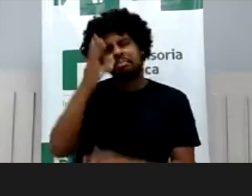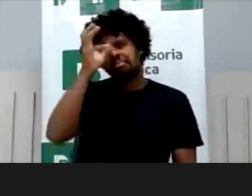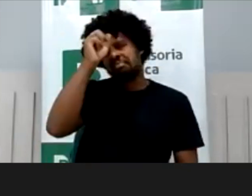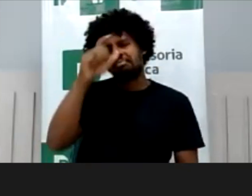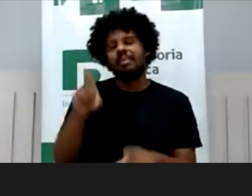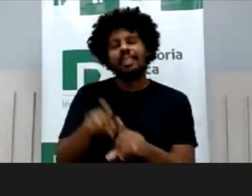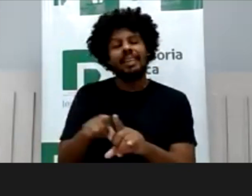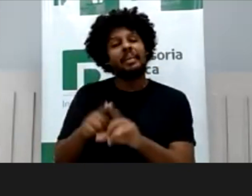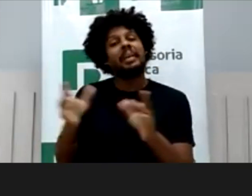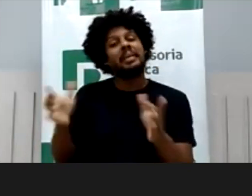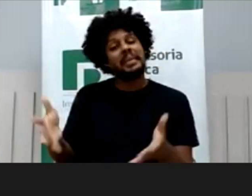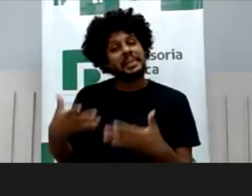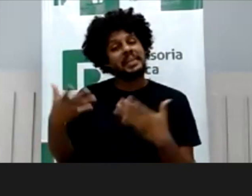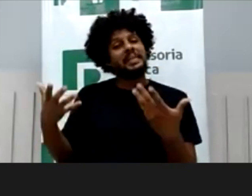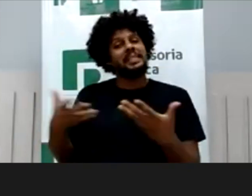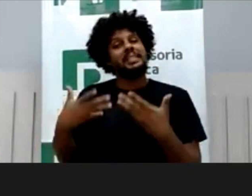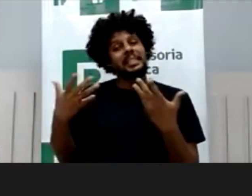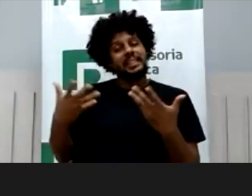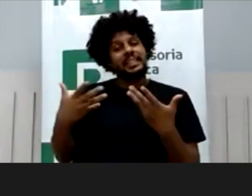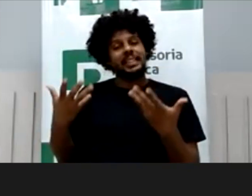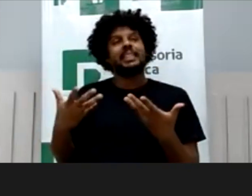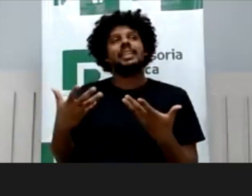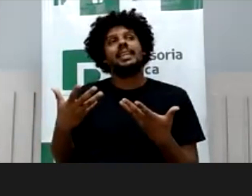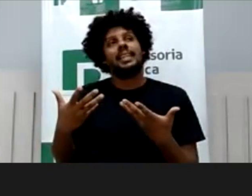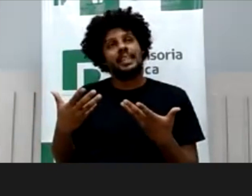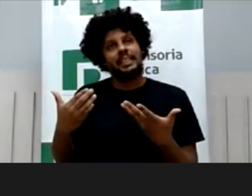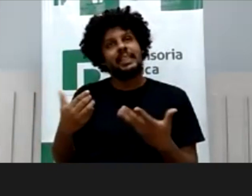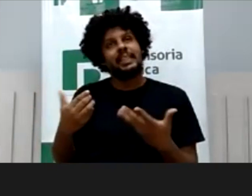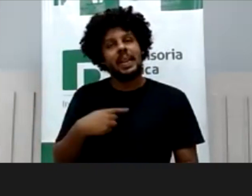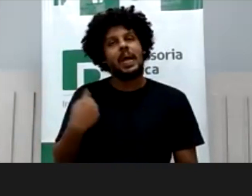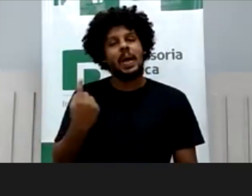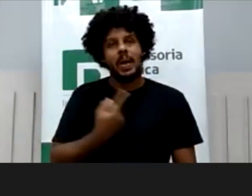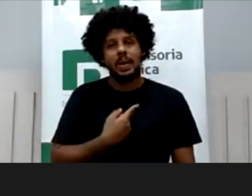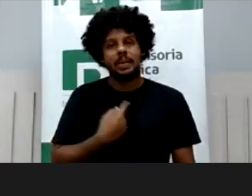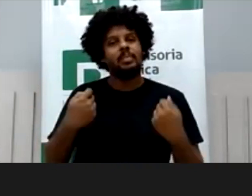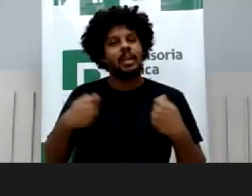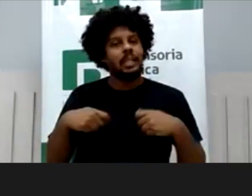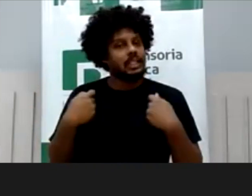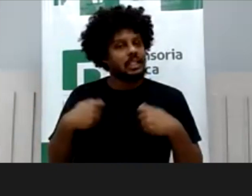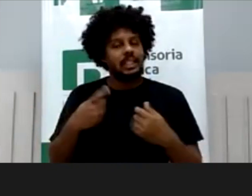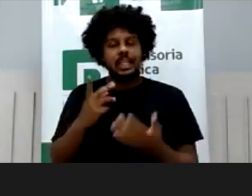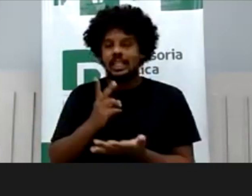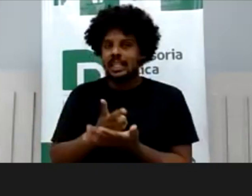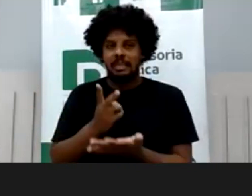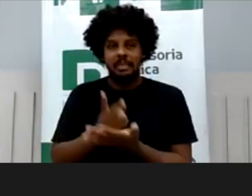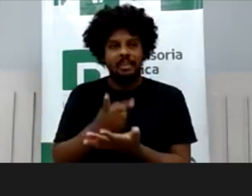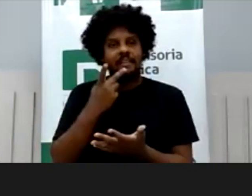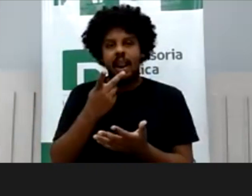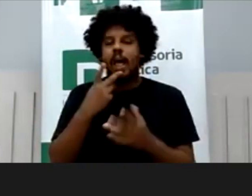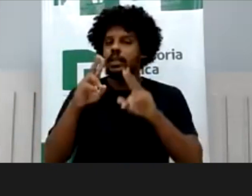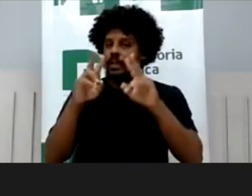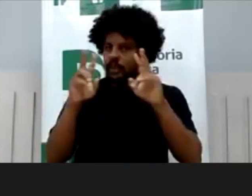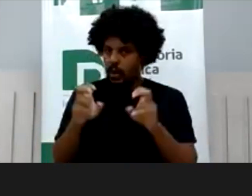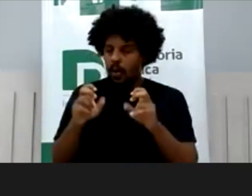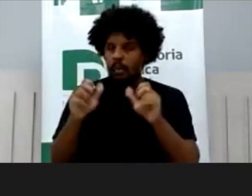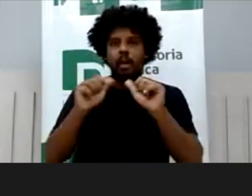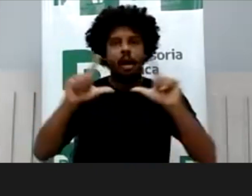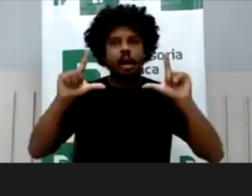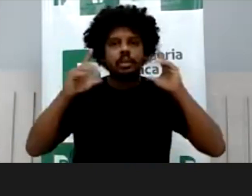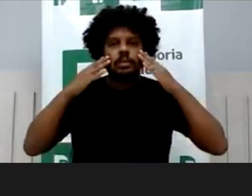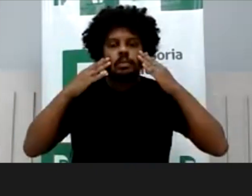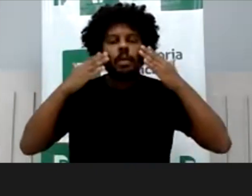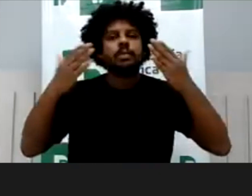assim, naquele nosso encontro, que a gente precisa cada vez mais falar sobre isso, sobre a super exposição,